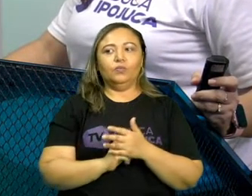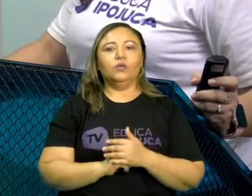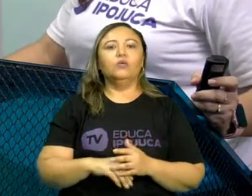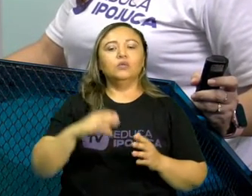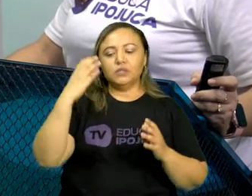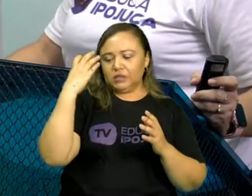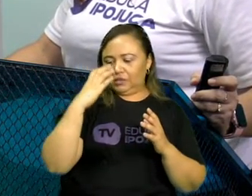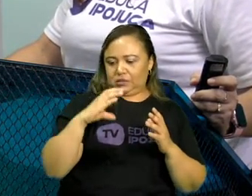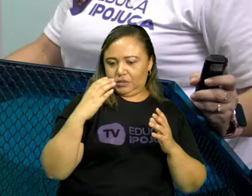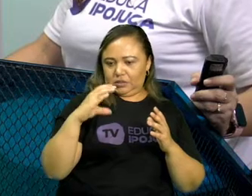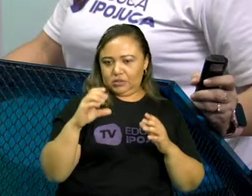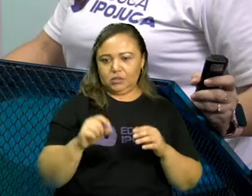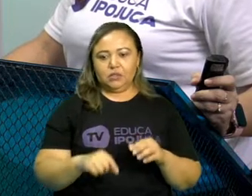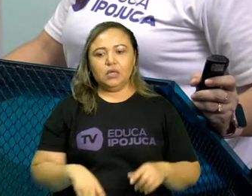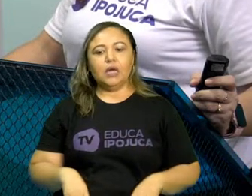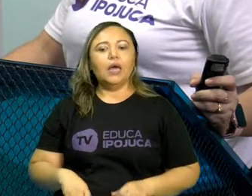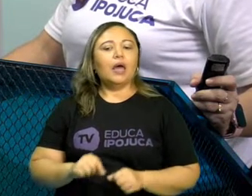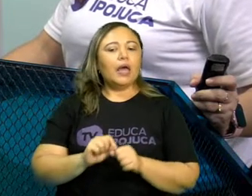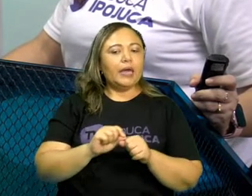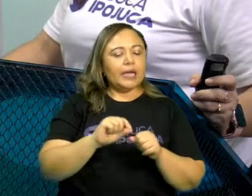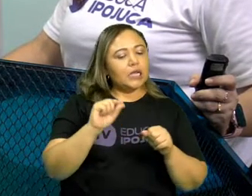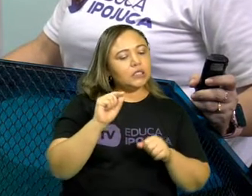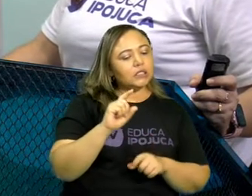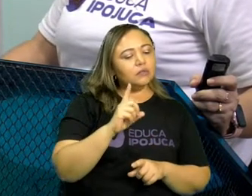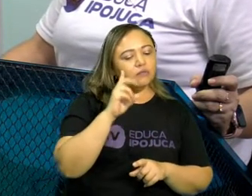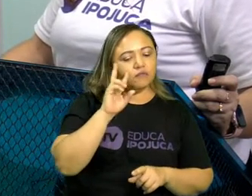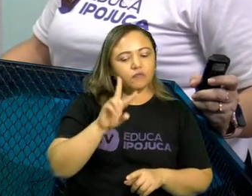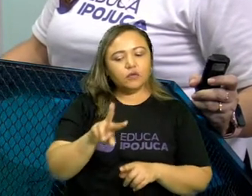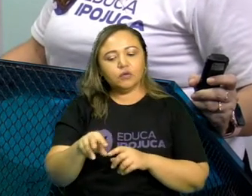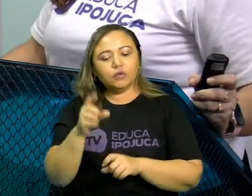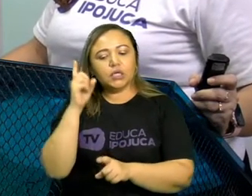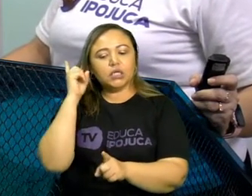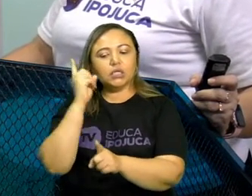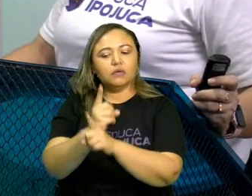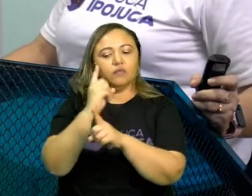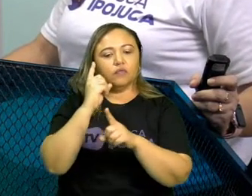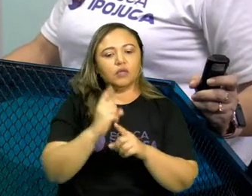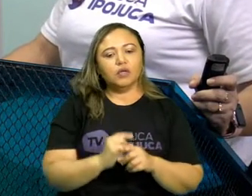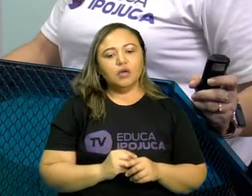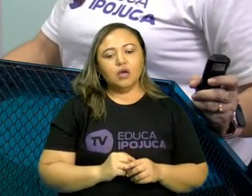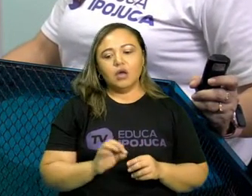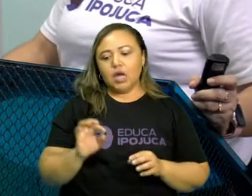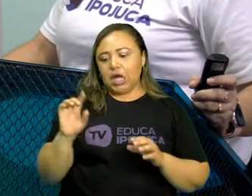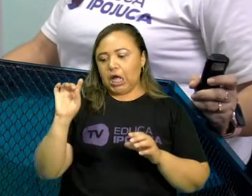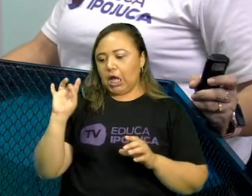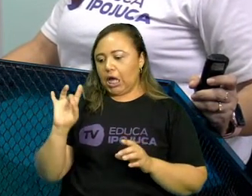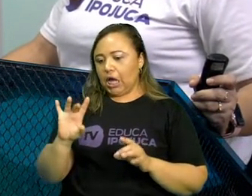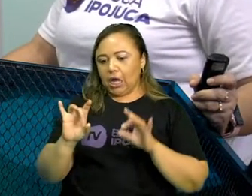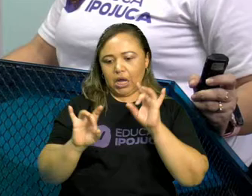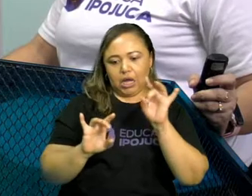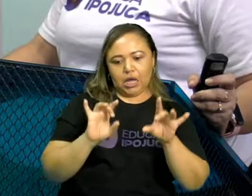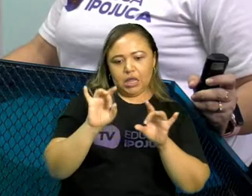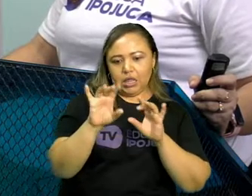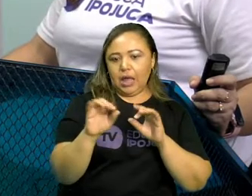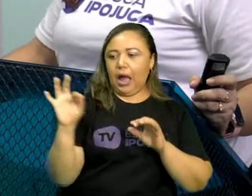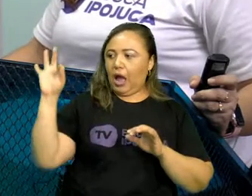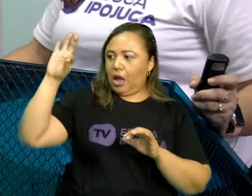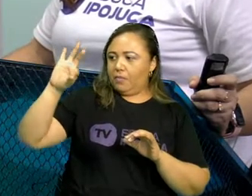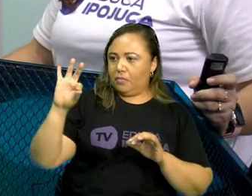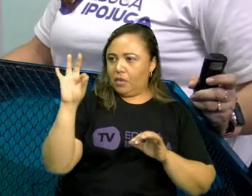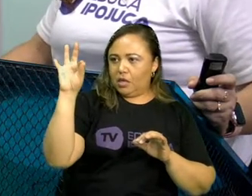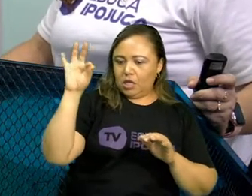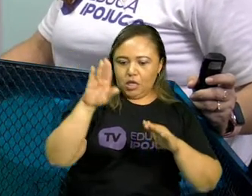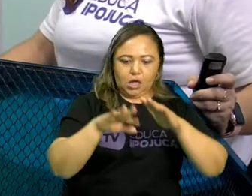equipamento que identifica, através de um computador, cada abelhinha da colmeia. Uma a uma. Depois,